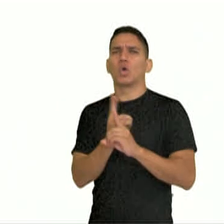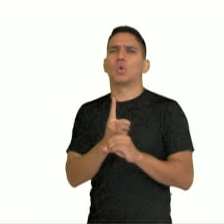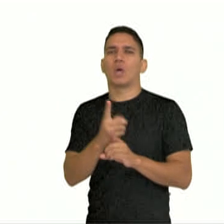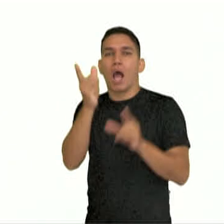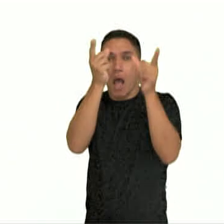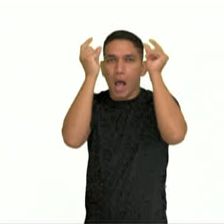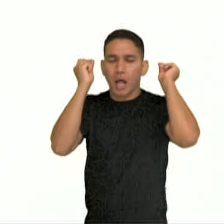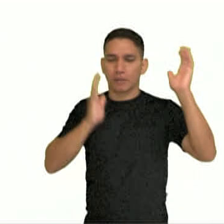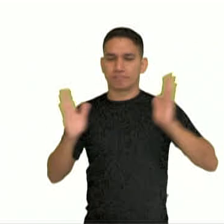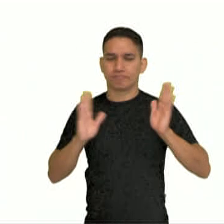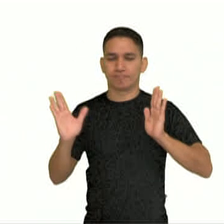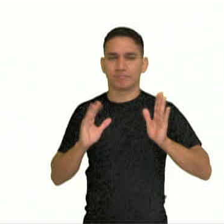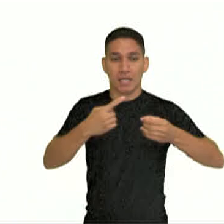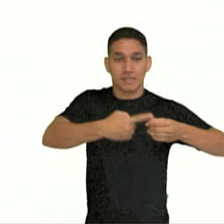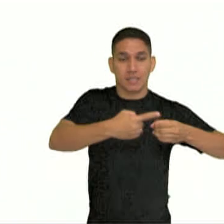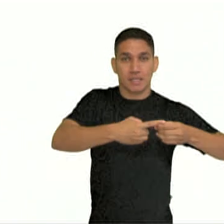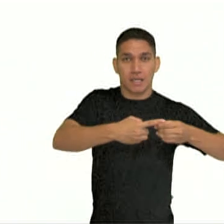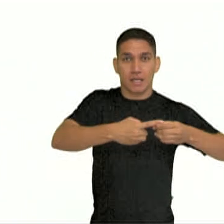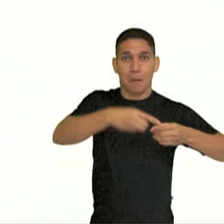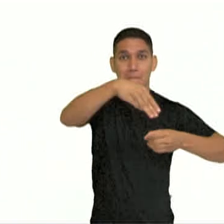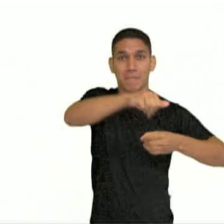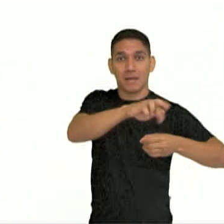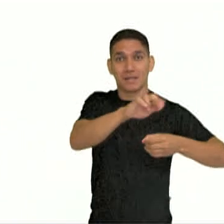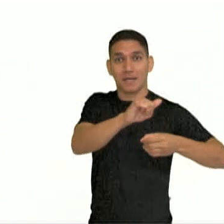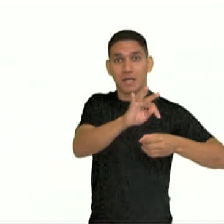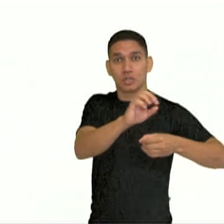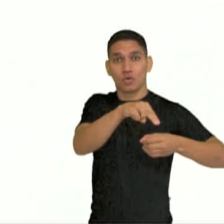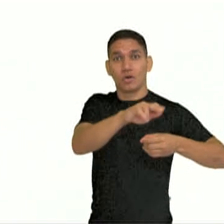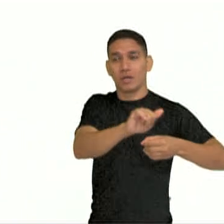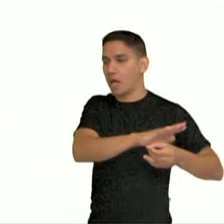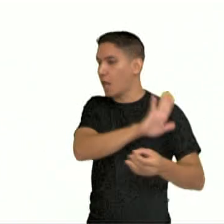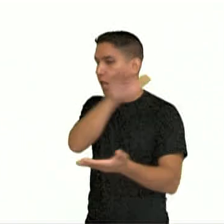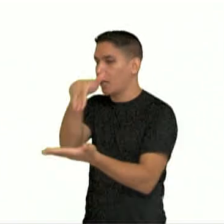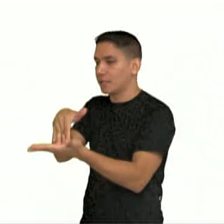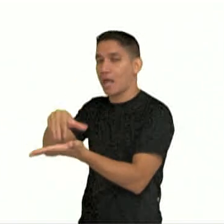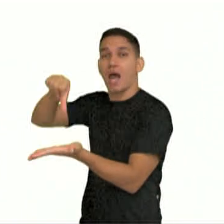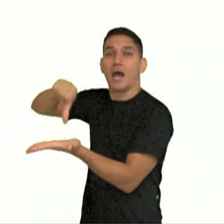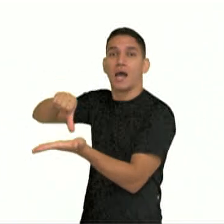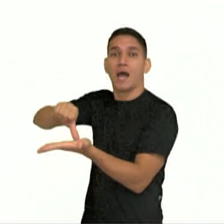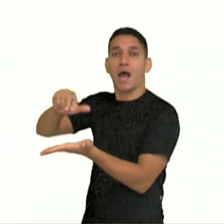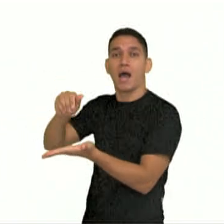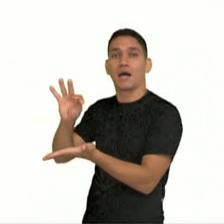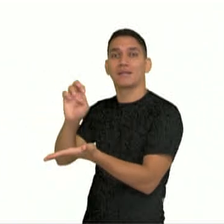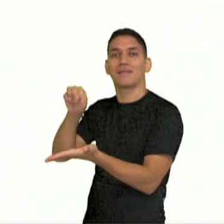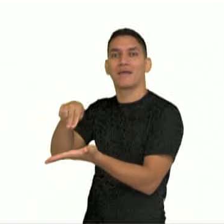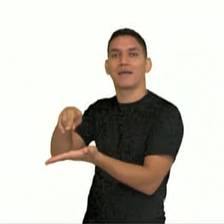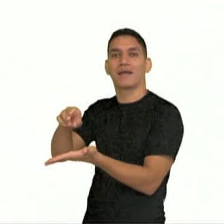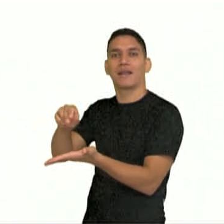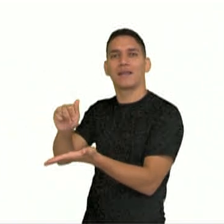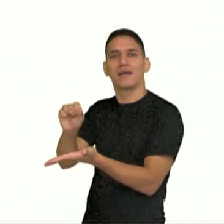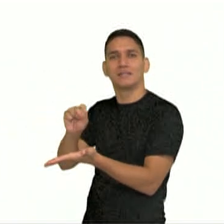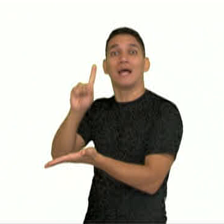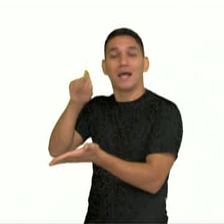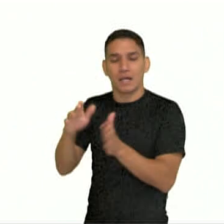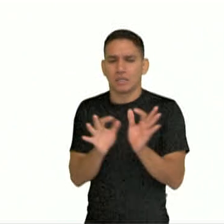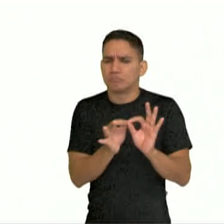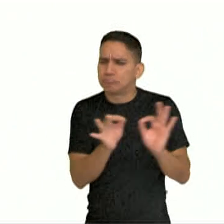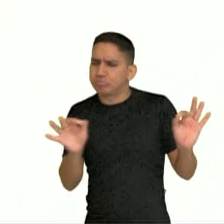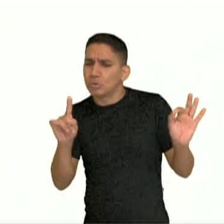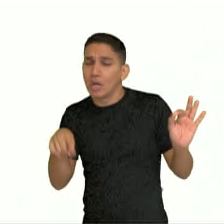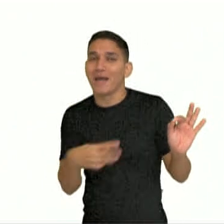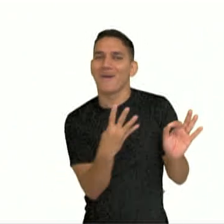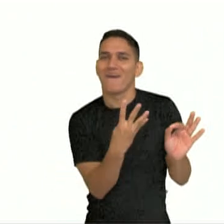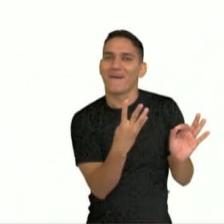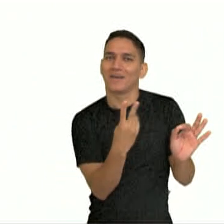a cidade de Maratona e a cidade de Atenas, que tem uma distância entre as duas de 42 quilômetros. É exatamente a